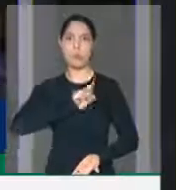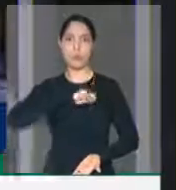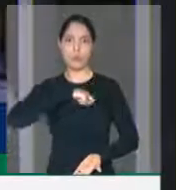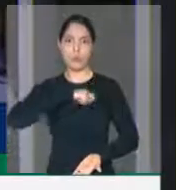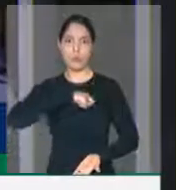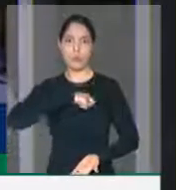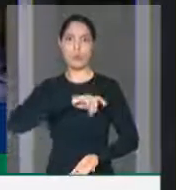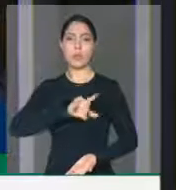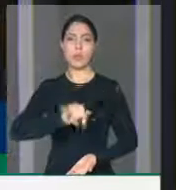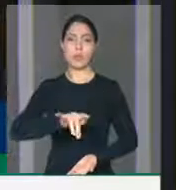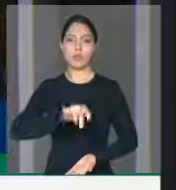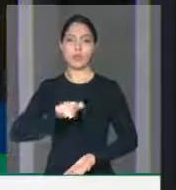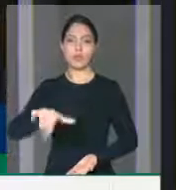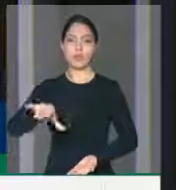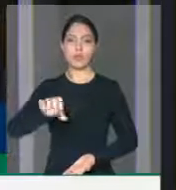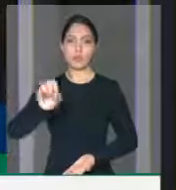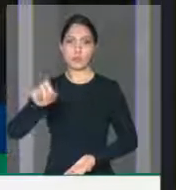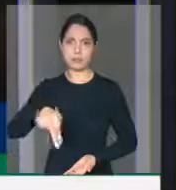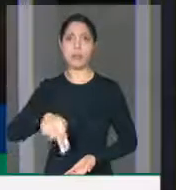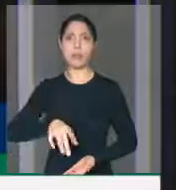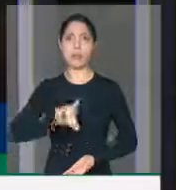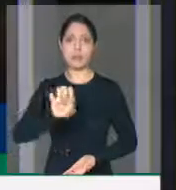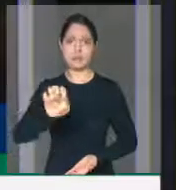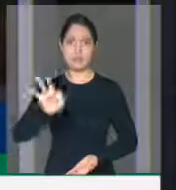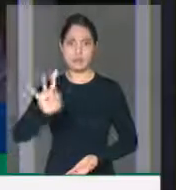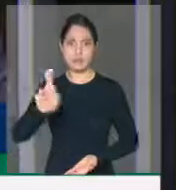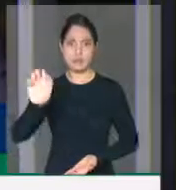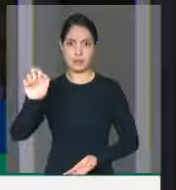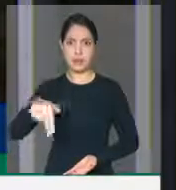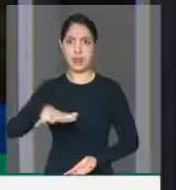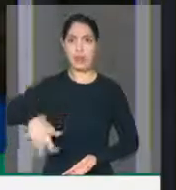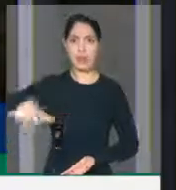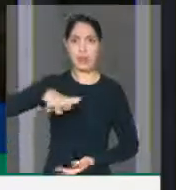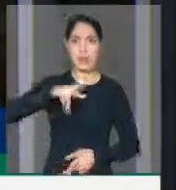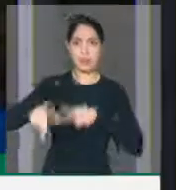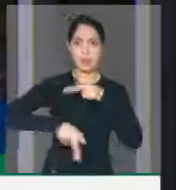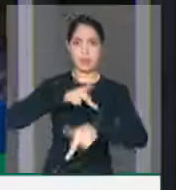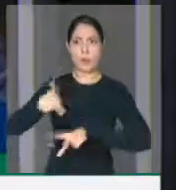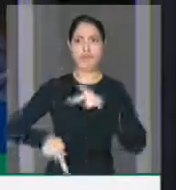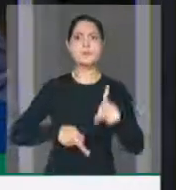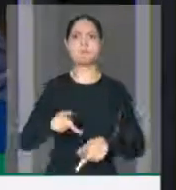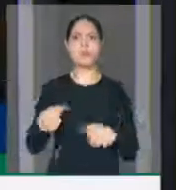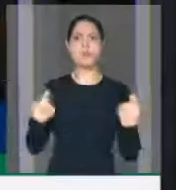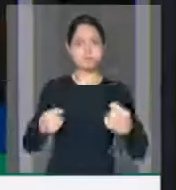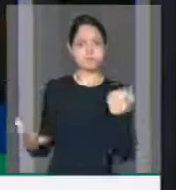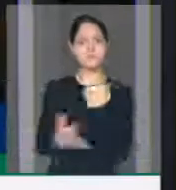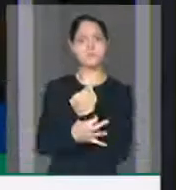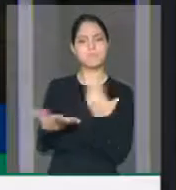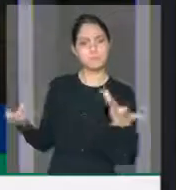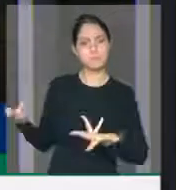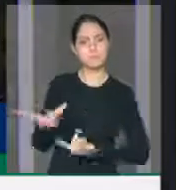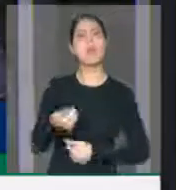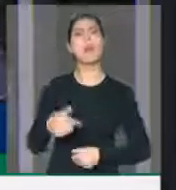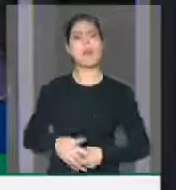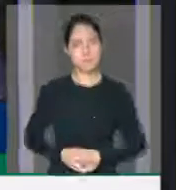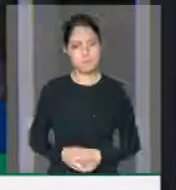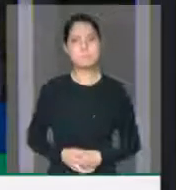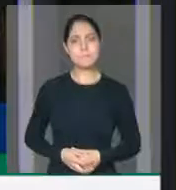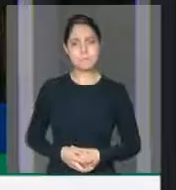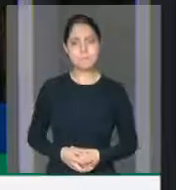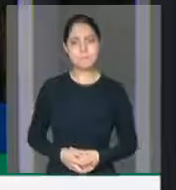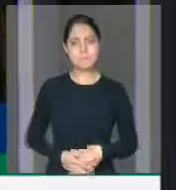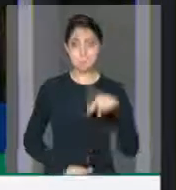fiscalização, que garante mais qualidade no serviço para as pessoas, para a população, que garante, senhor presidente,